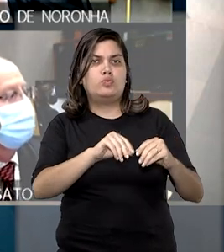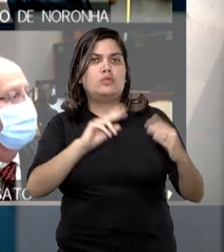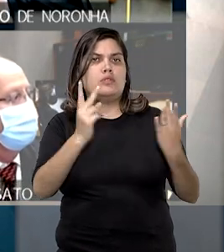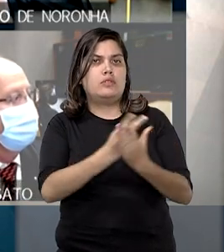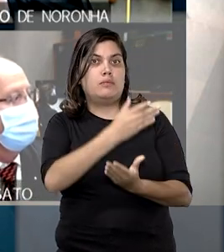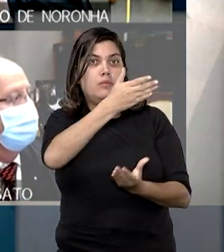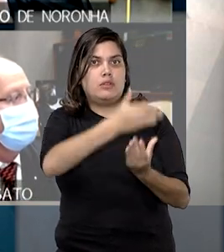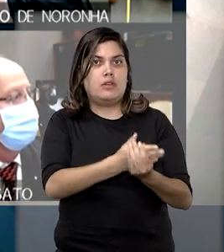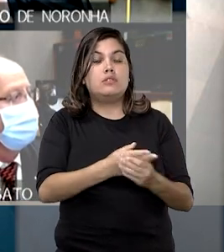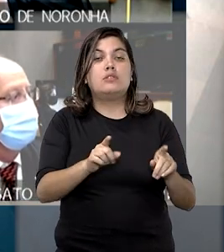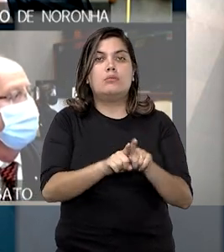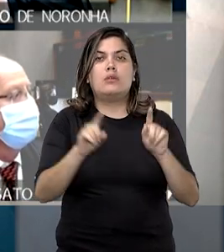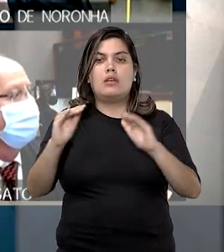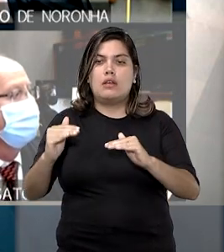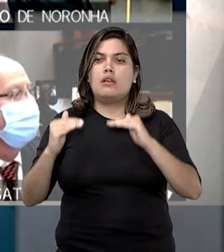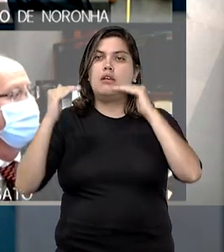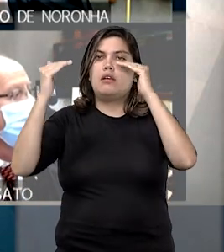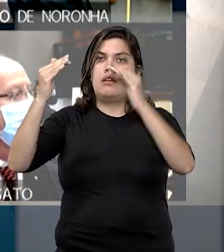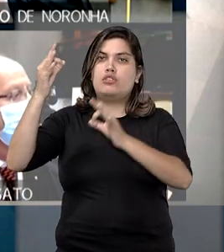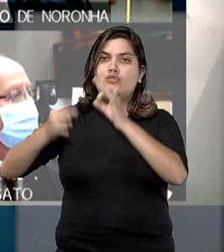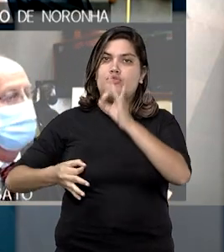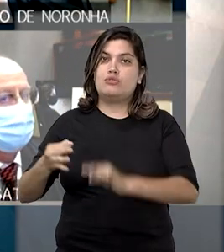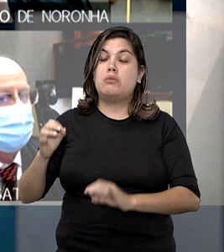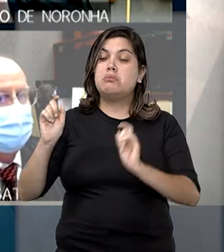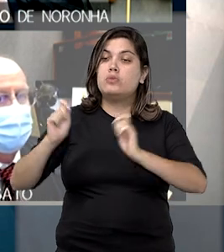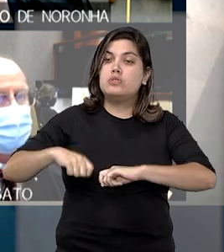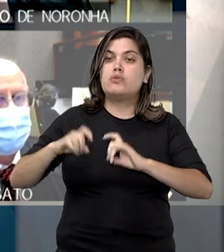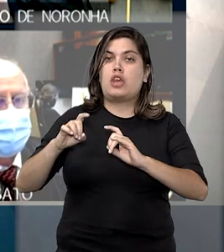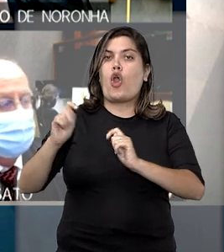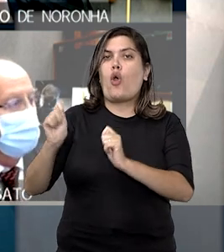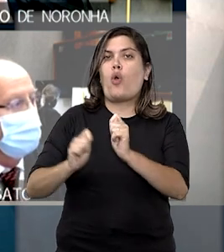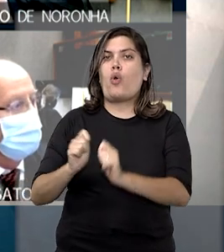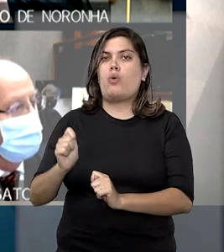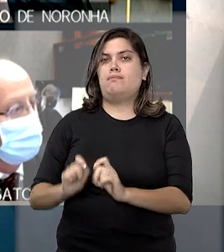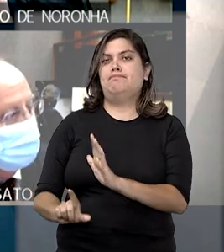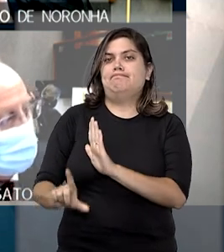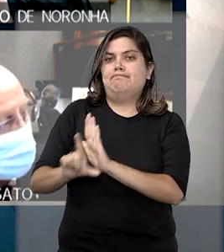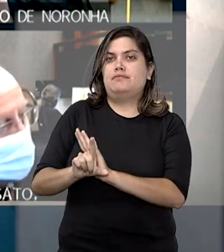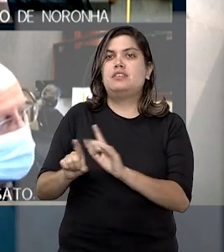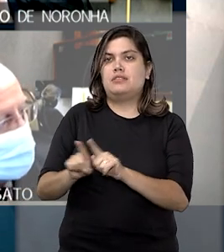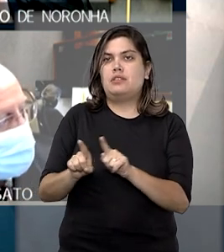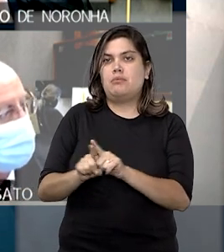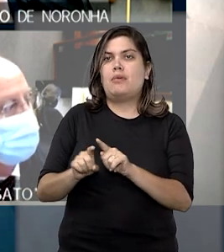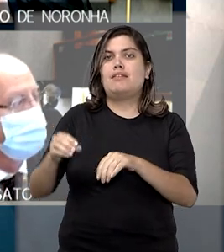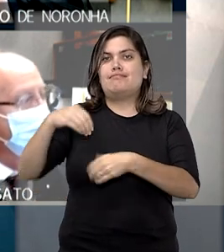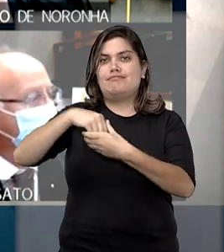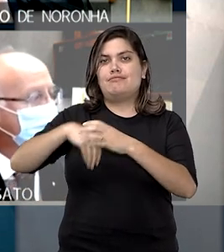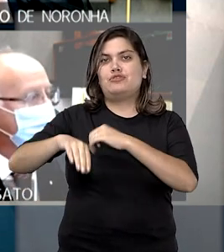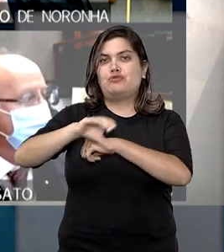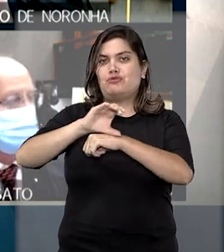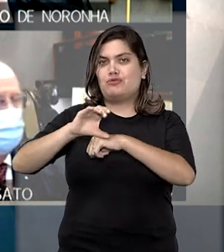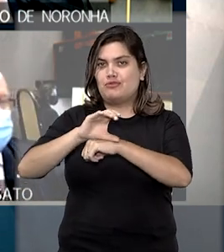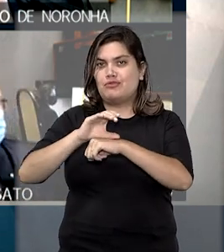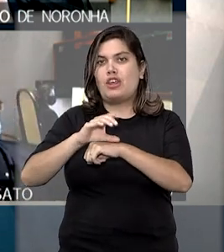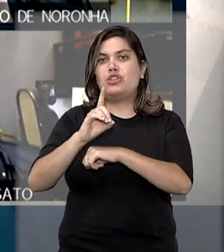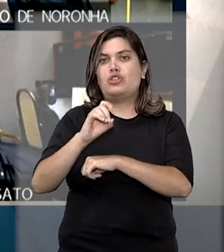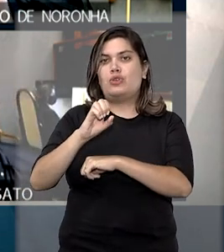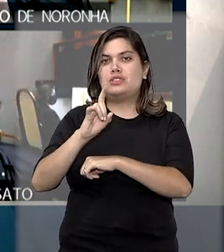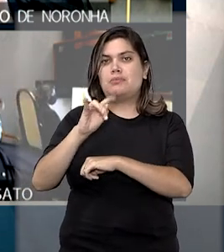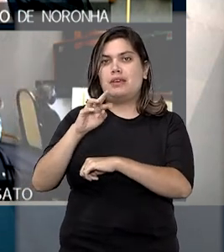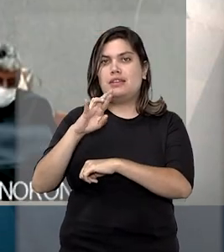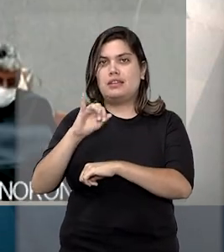E às Cortes Superiores, é possível apenas o controle da legalidade e da constitucionalidade na